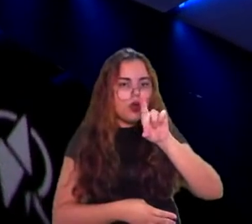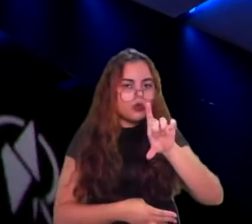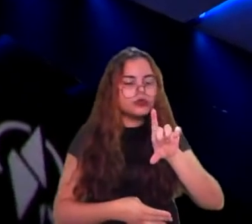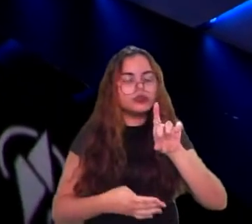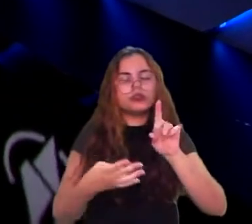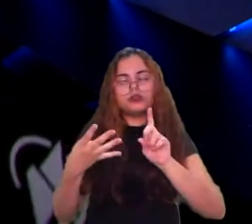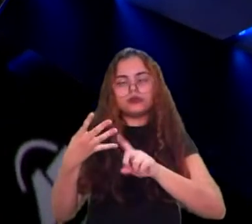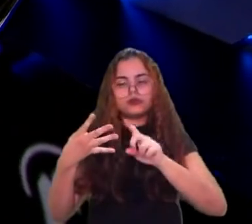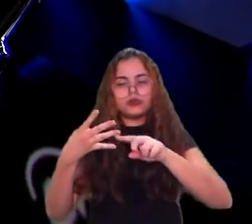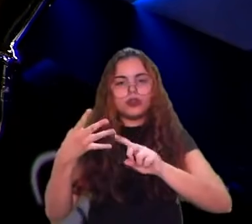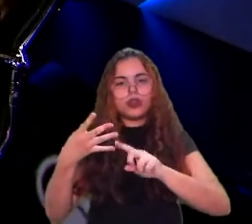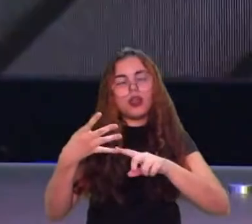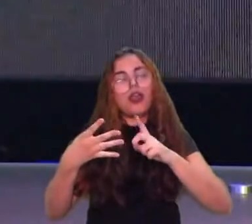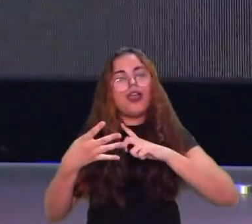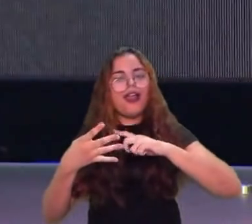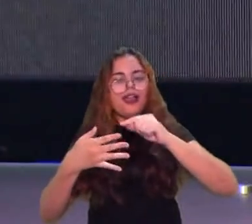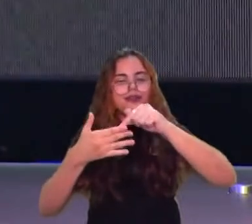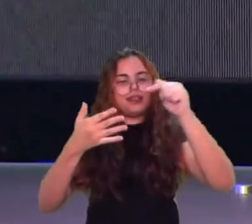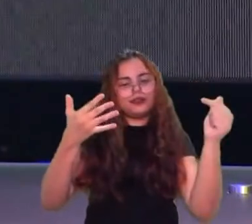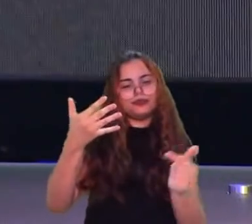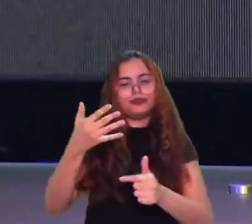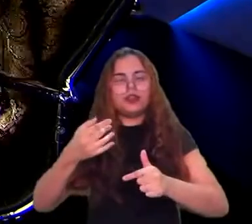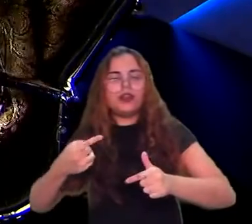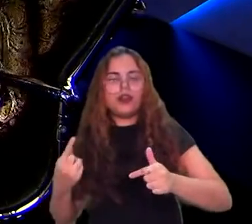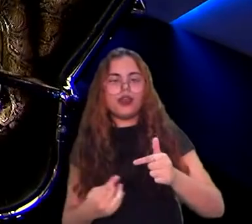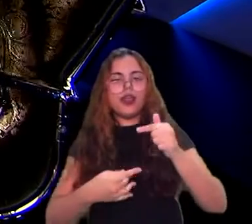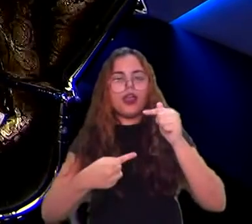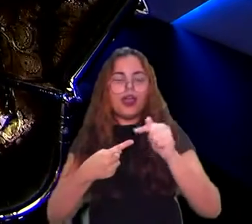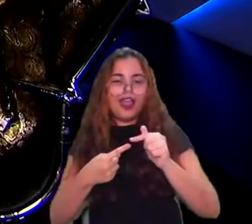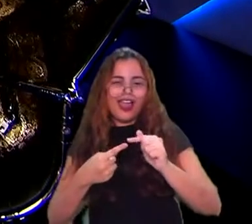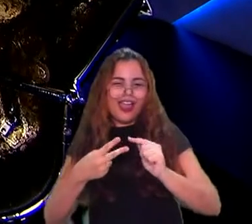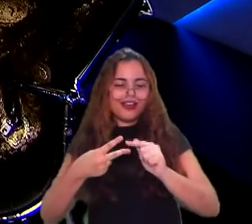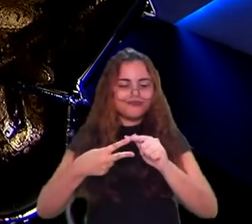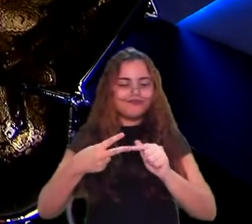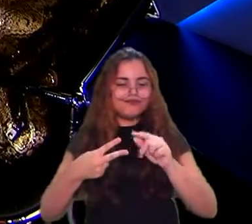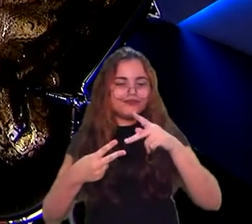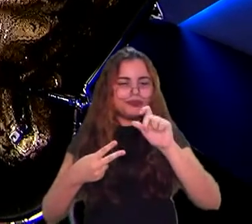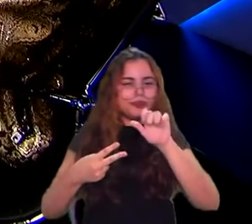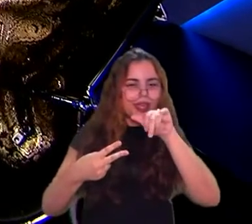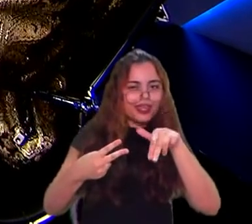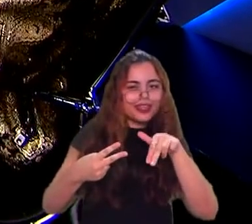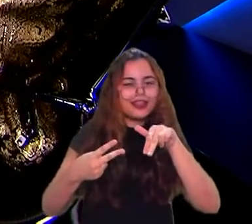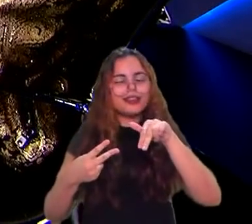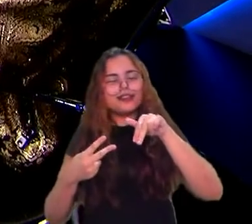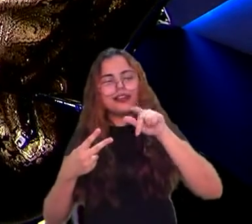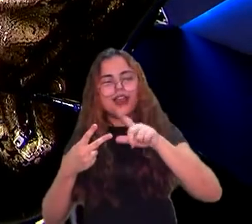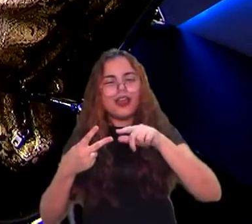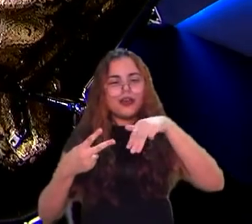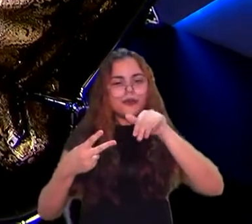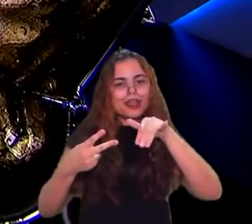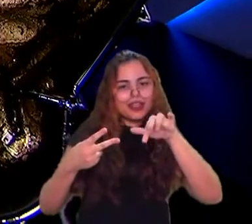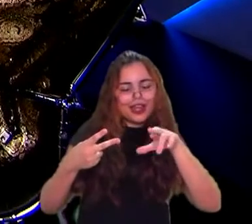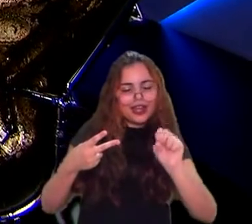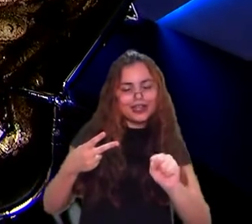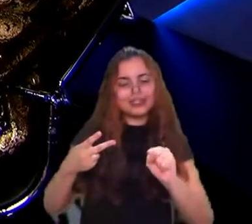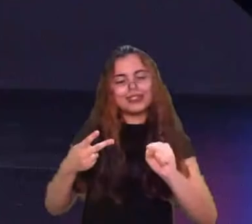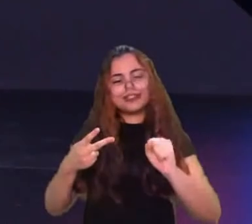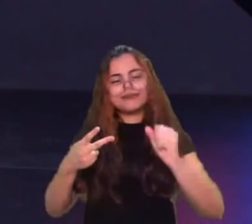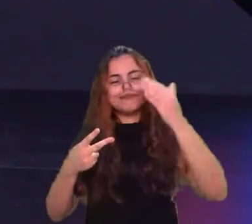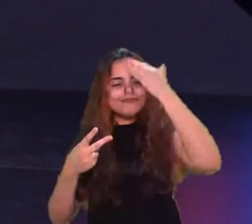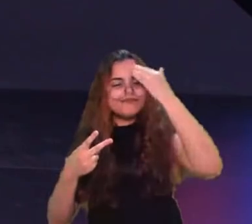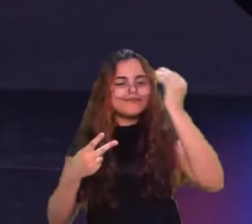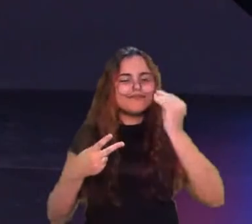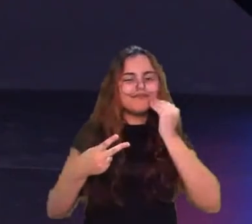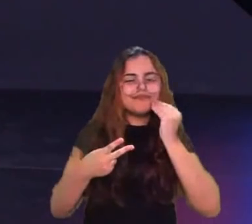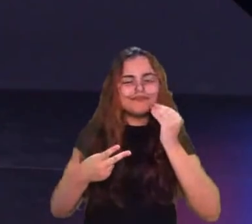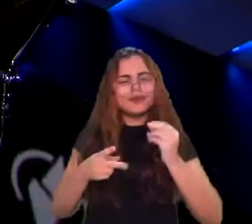que próprio. A Pen e a Miners, né? Tão meio se entendendo ainda e vem o bloco mais... Então vamos relembrar nosso dia de hoje, então, agora? gente